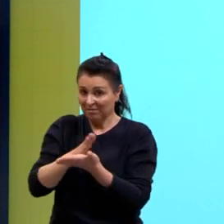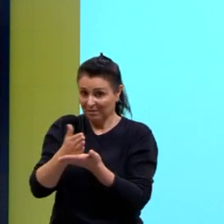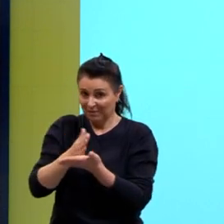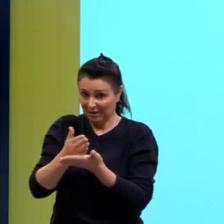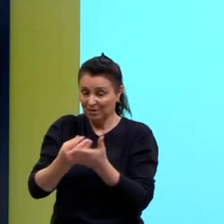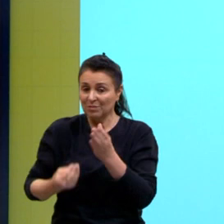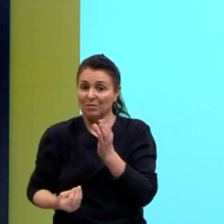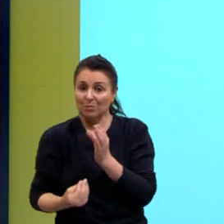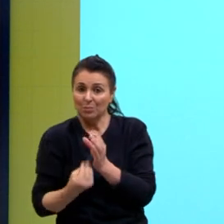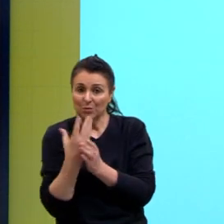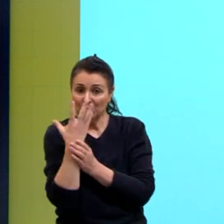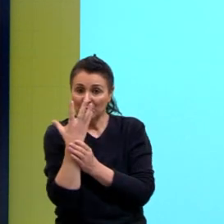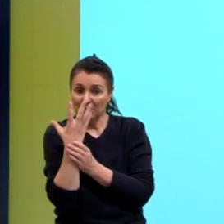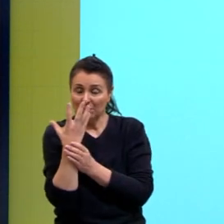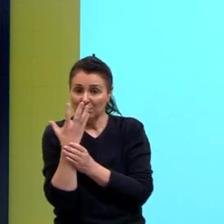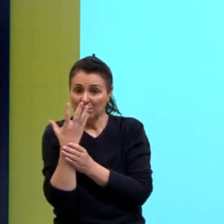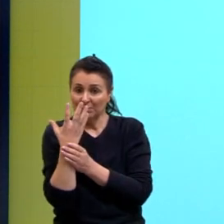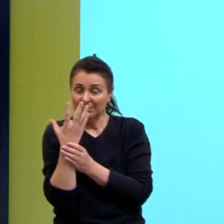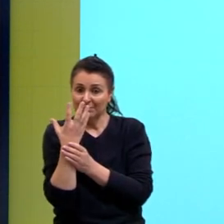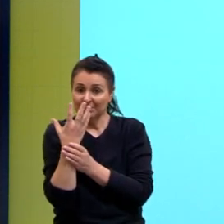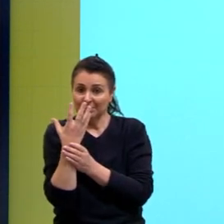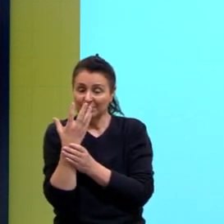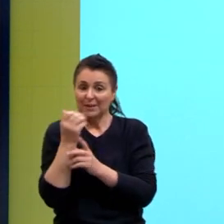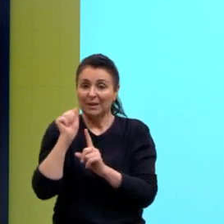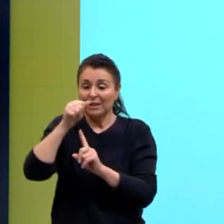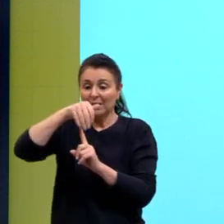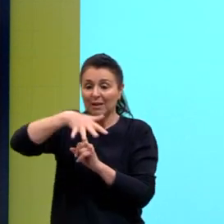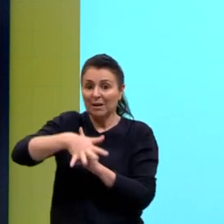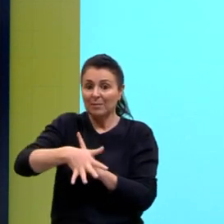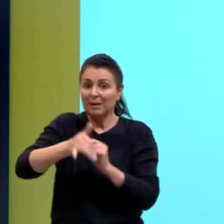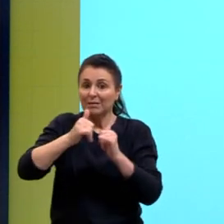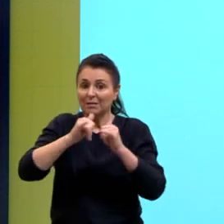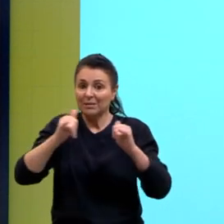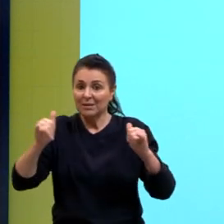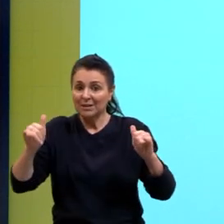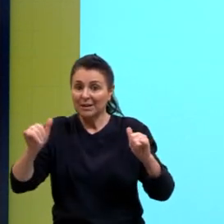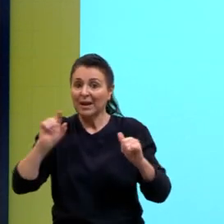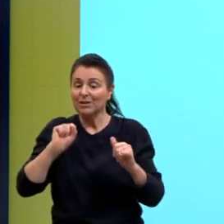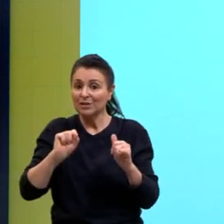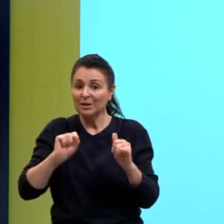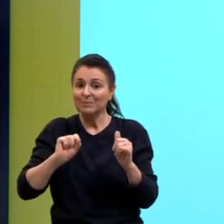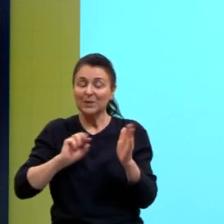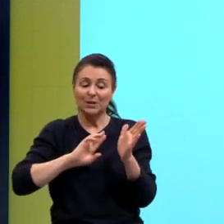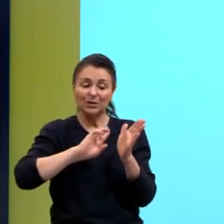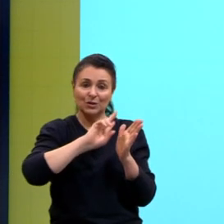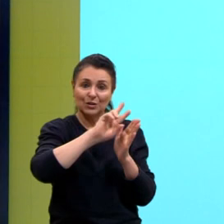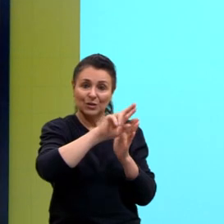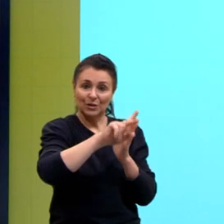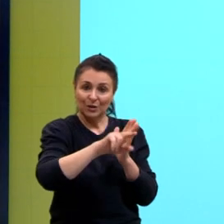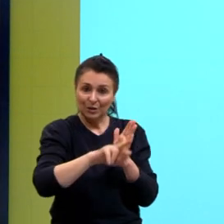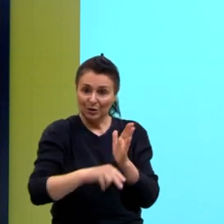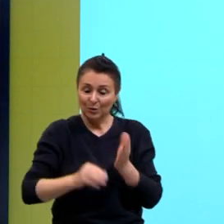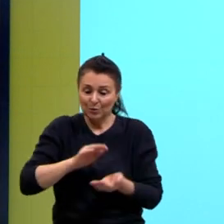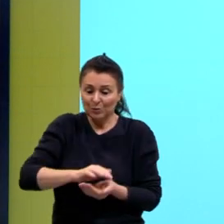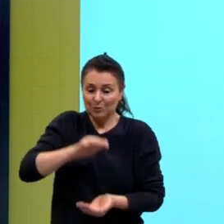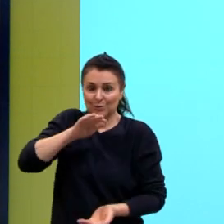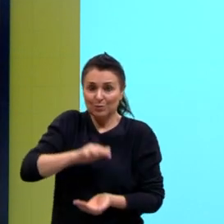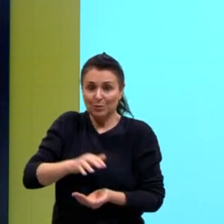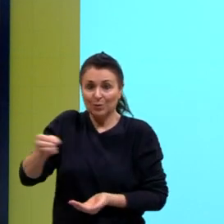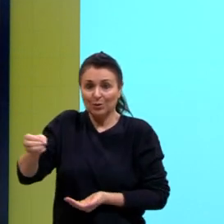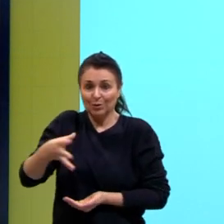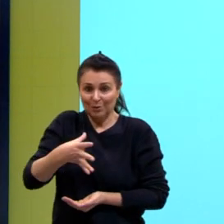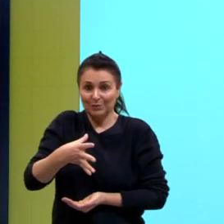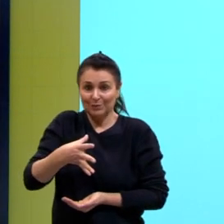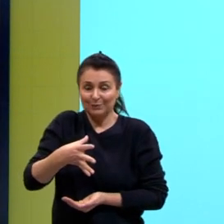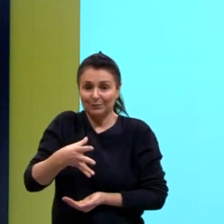da nossa produção da matriz elétrica é de fontes renováveis, tá, gurizada? E aqui eu trago